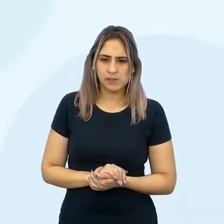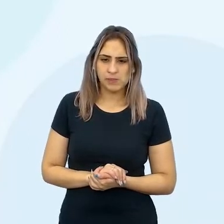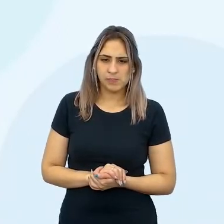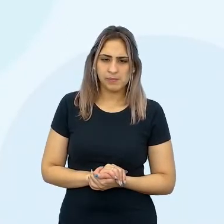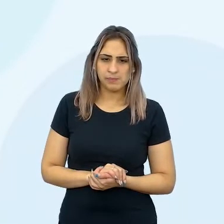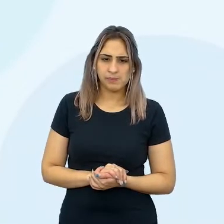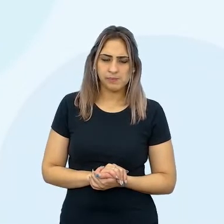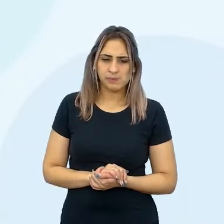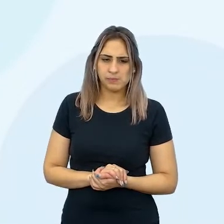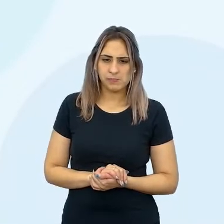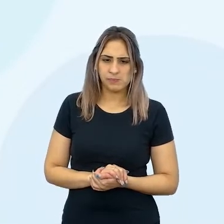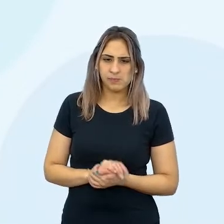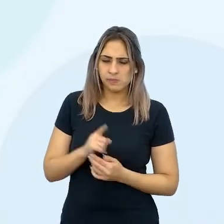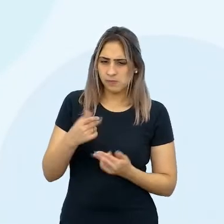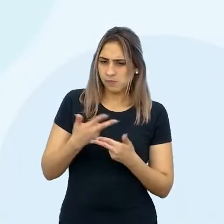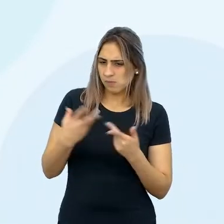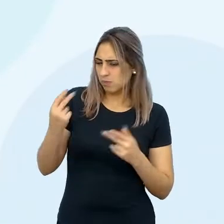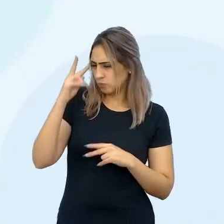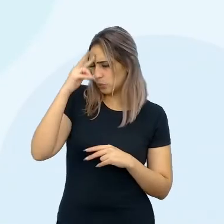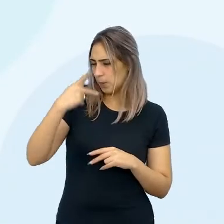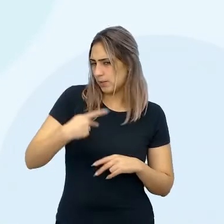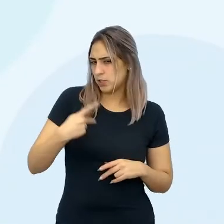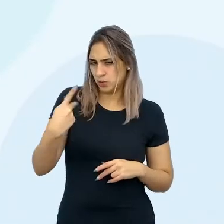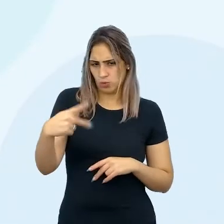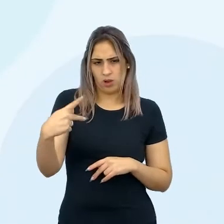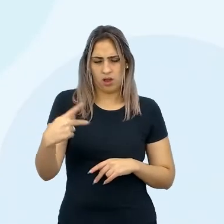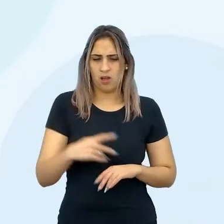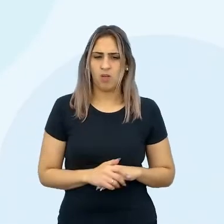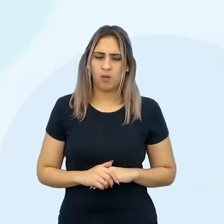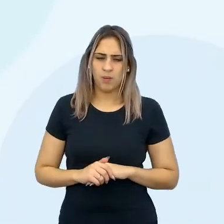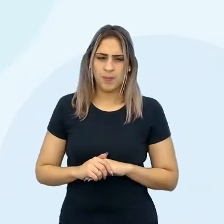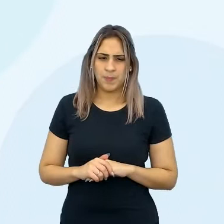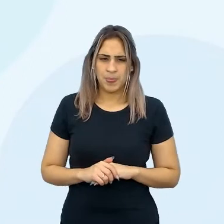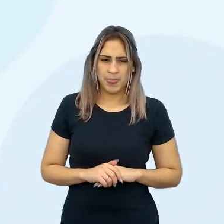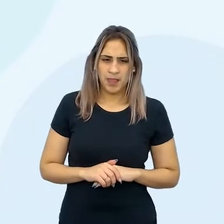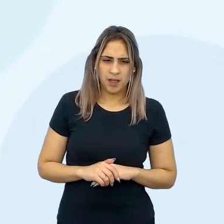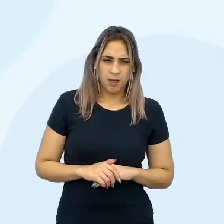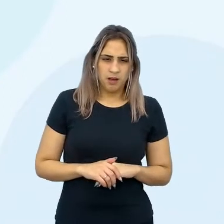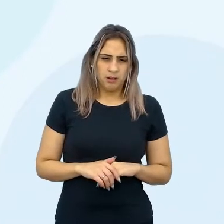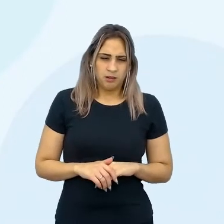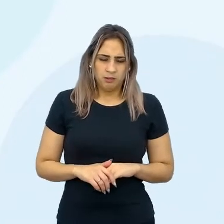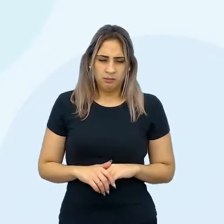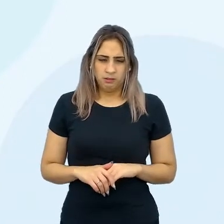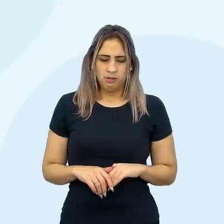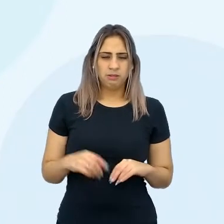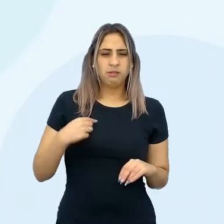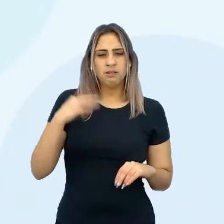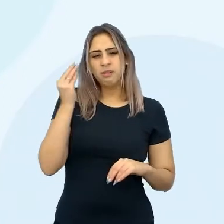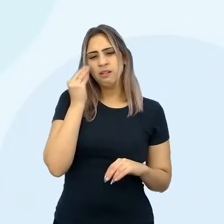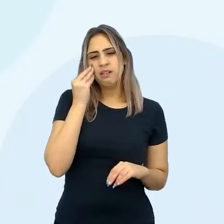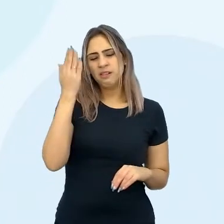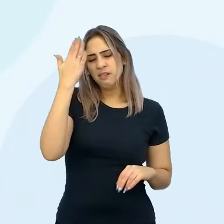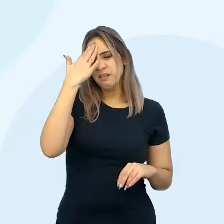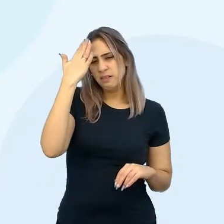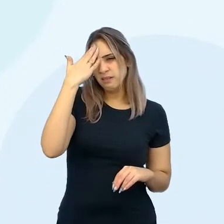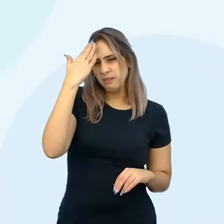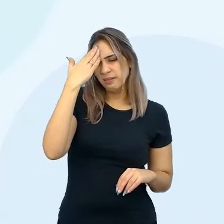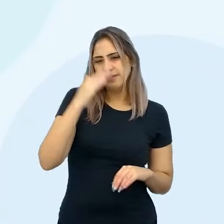E isso é algo muito pessoal. Às vezes, esse porquê pode ser, olha, eu estou tentando entender